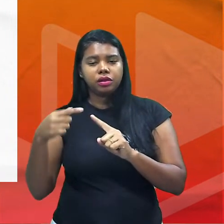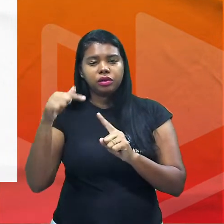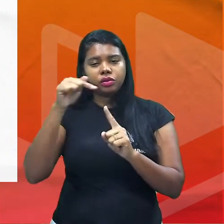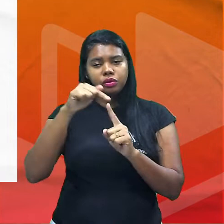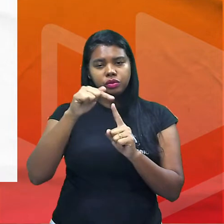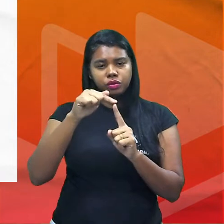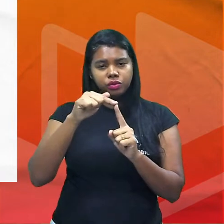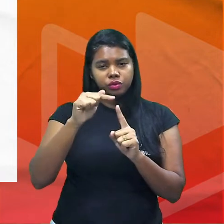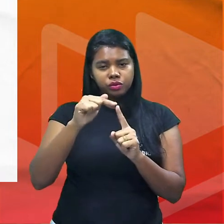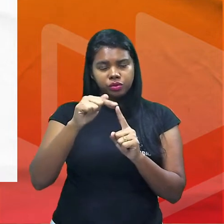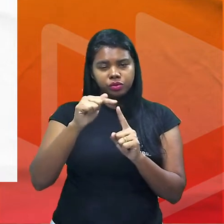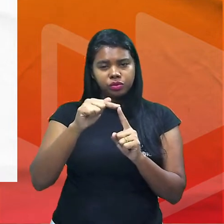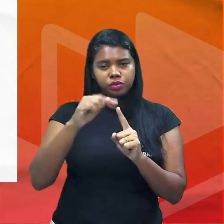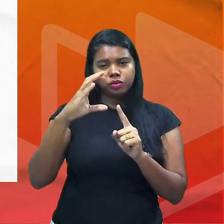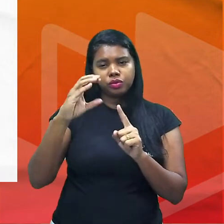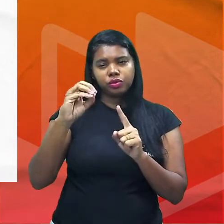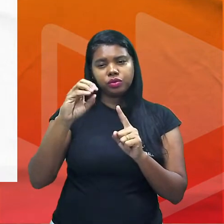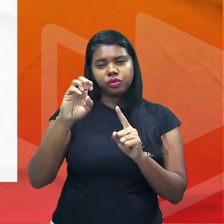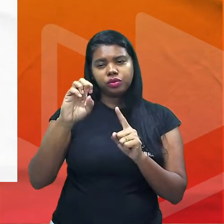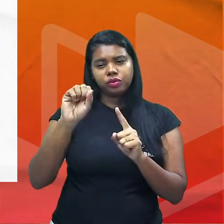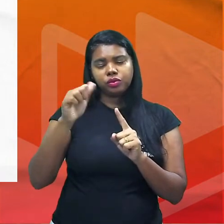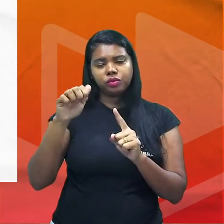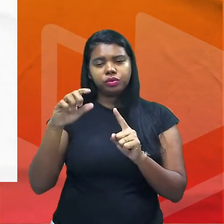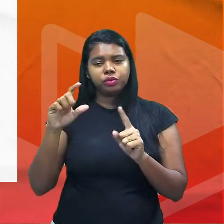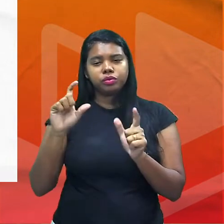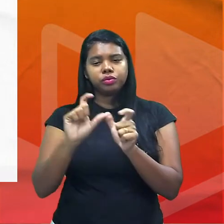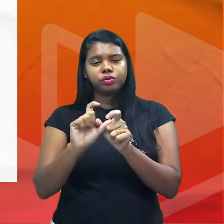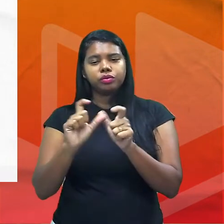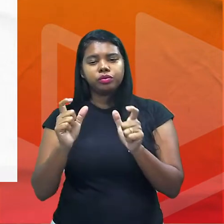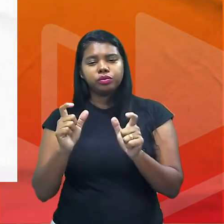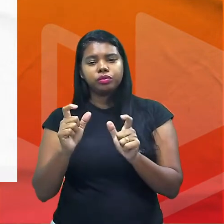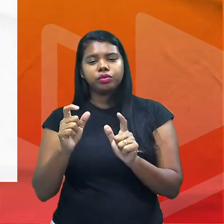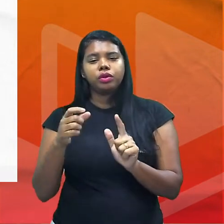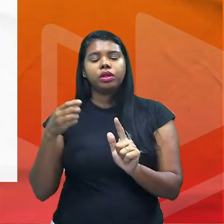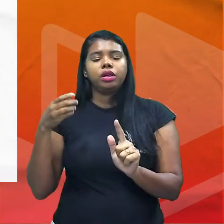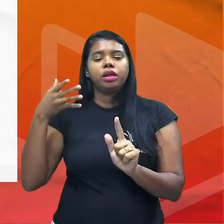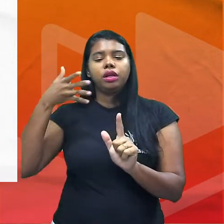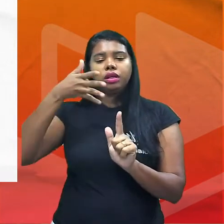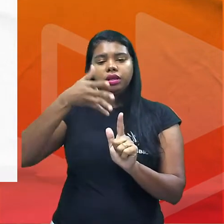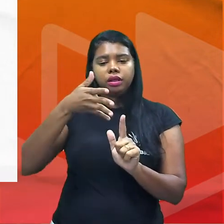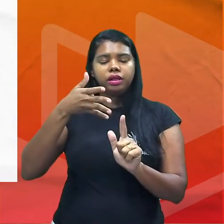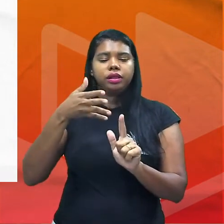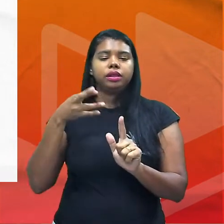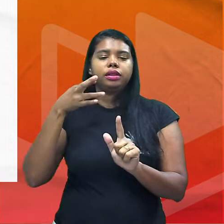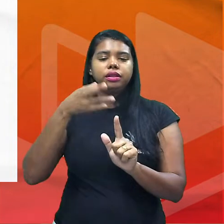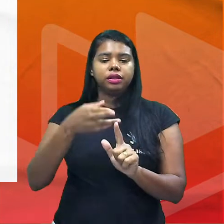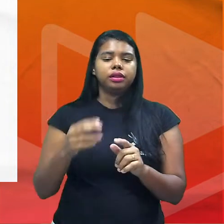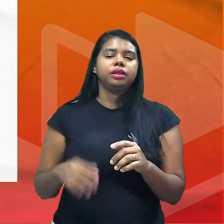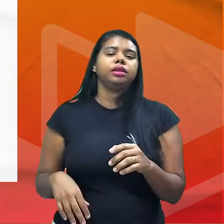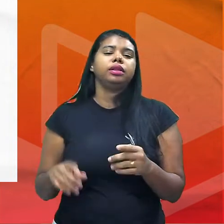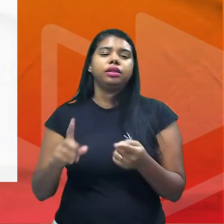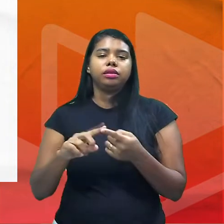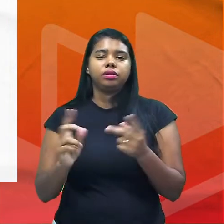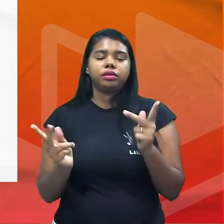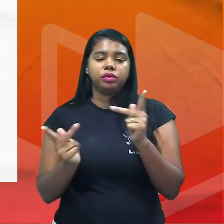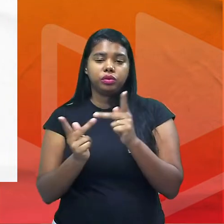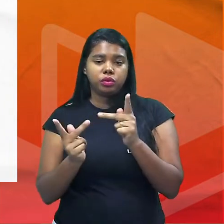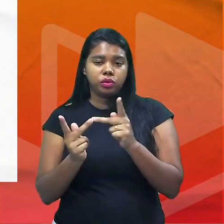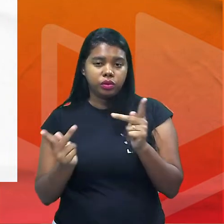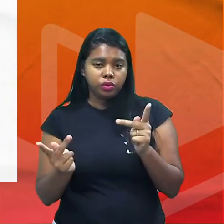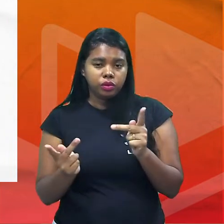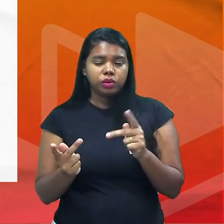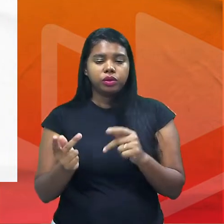fala muito da coesão referencial que é aquela que é retomada através de pronomes através de um adverb